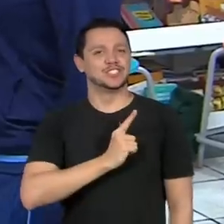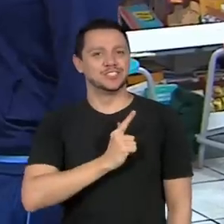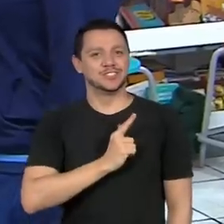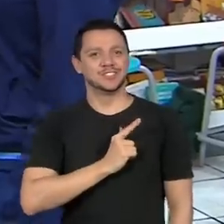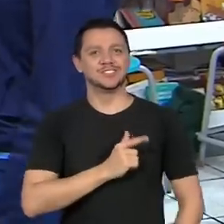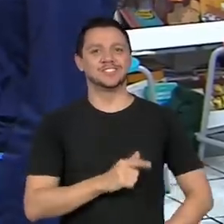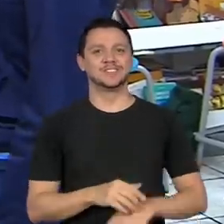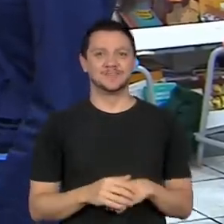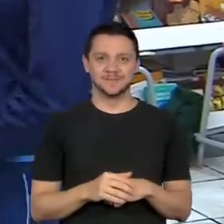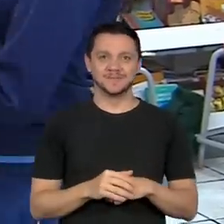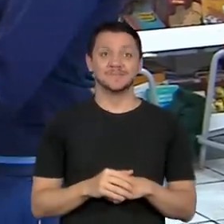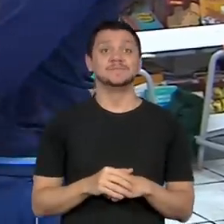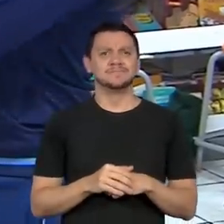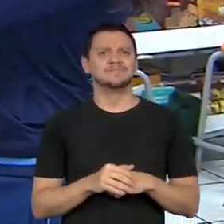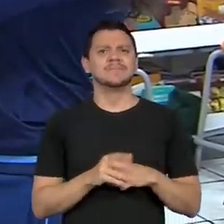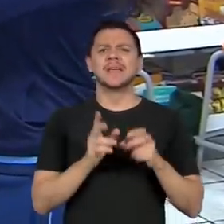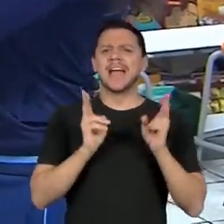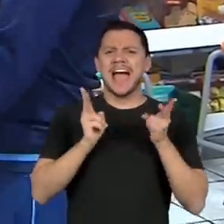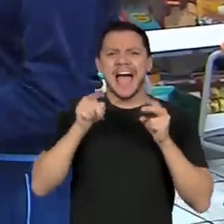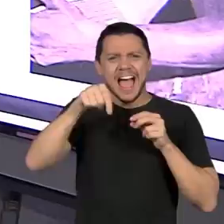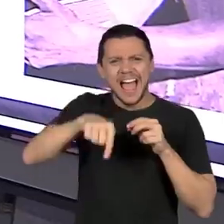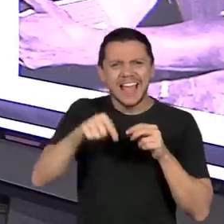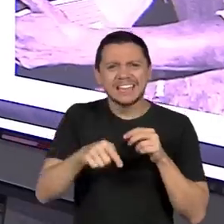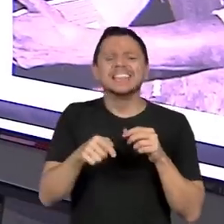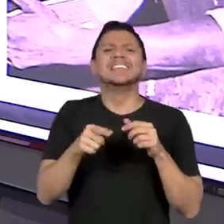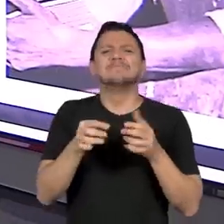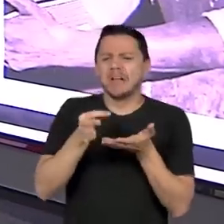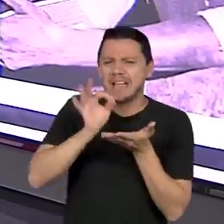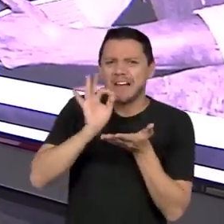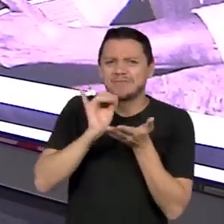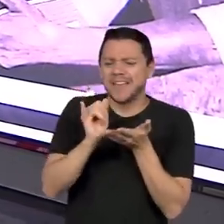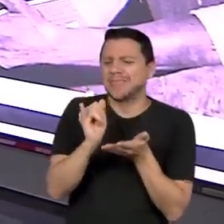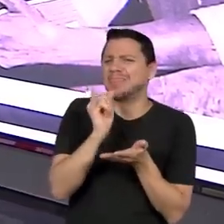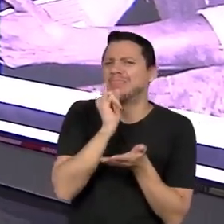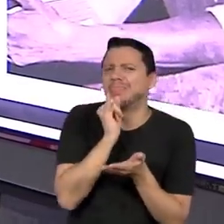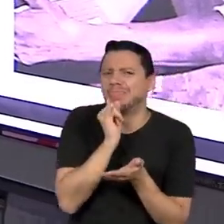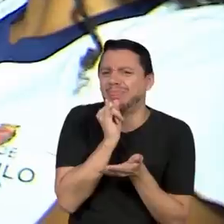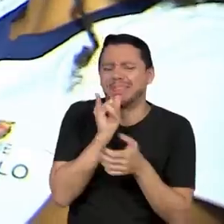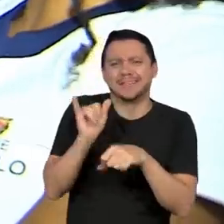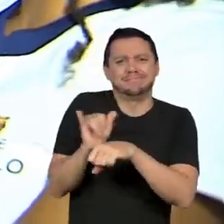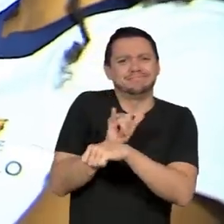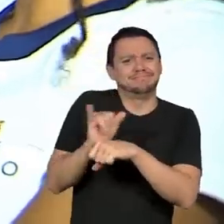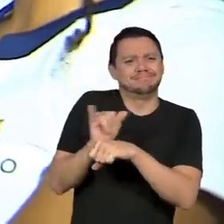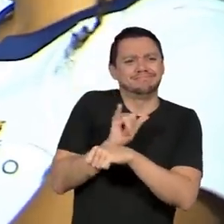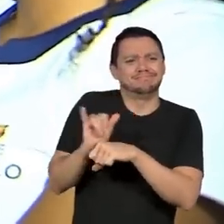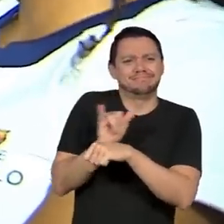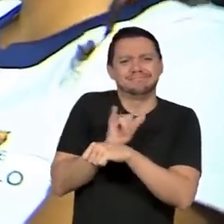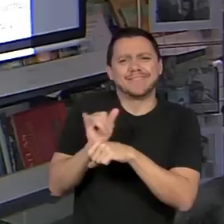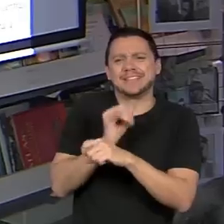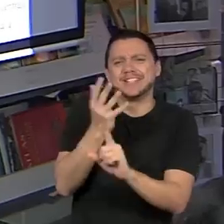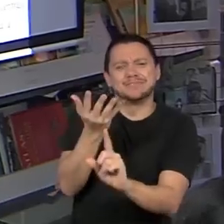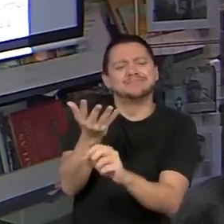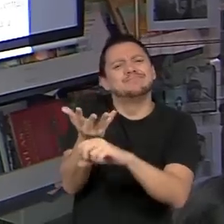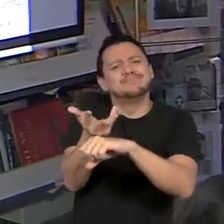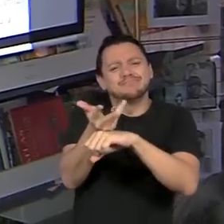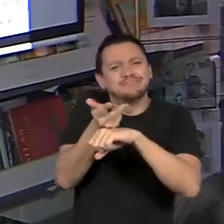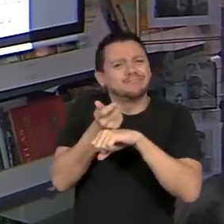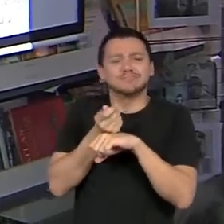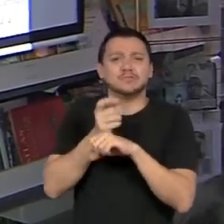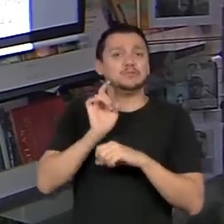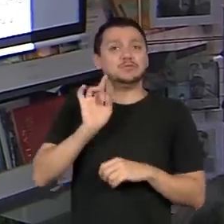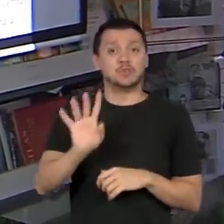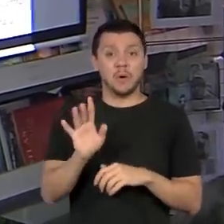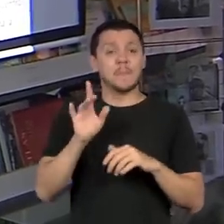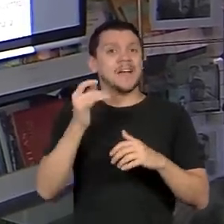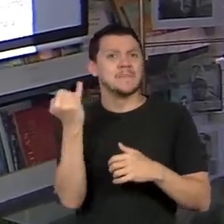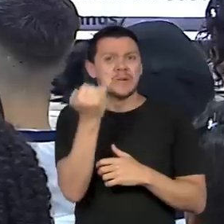Aqui, o cafezinho é só um pretexto. O que vale mesmo nesse encontro é a troca de conhecimento entre